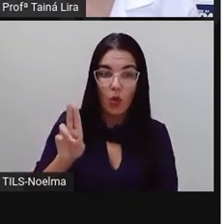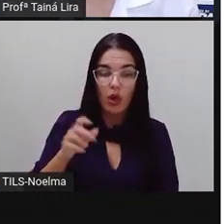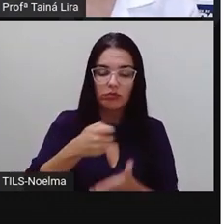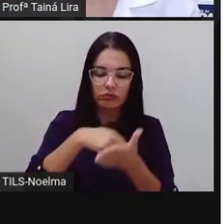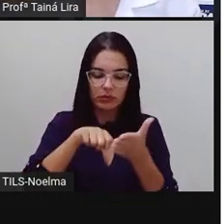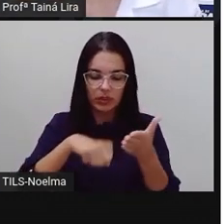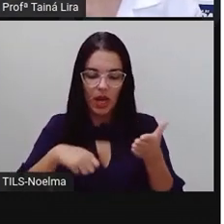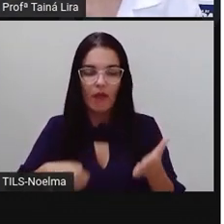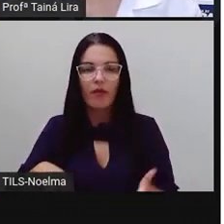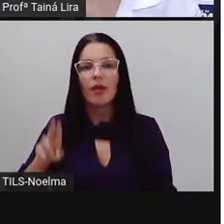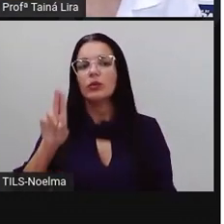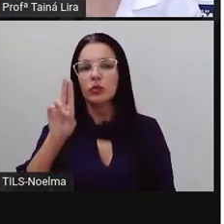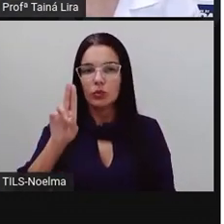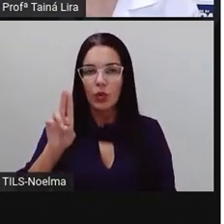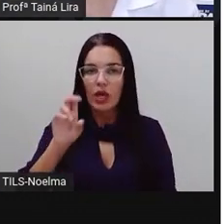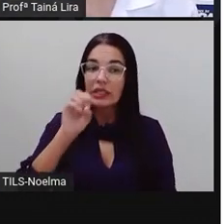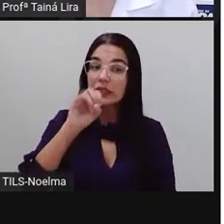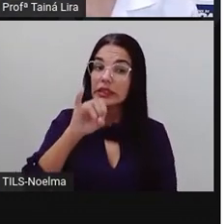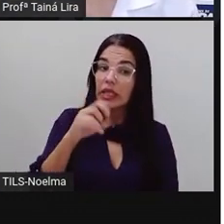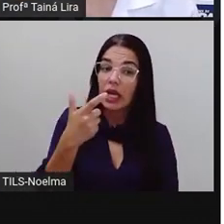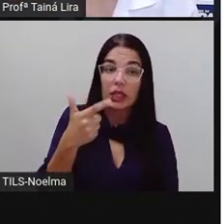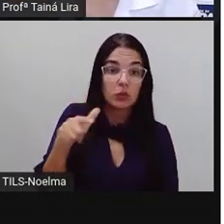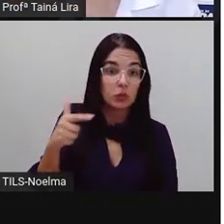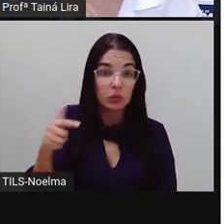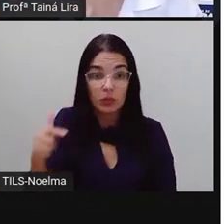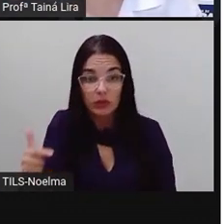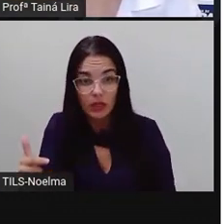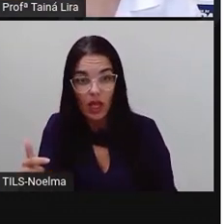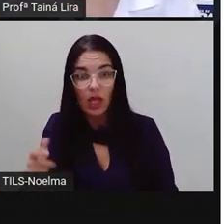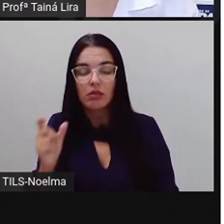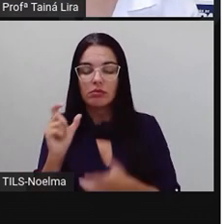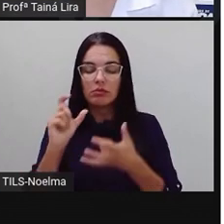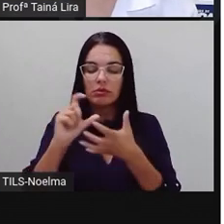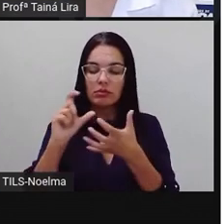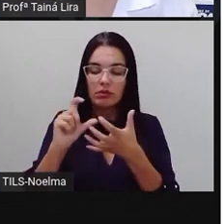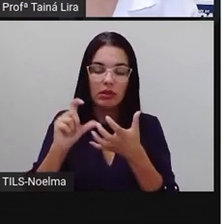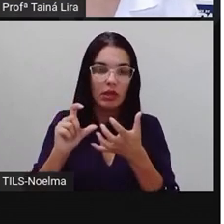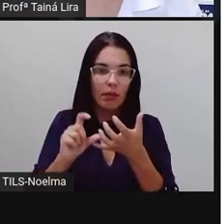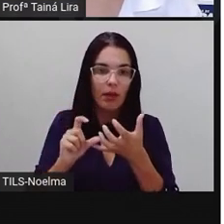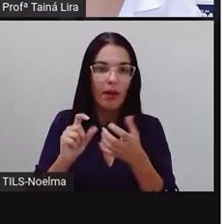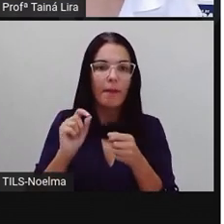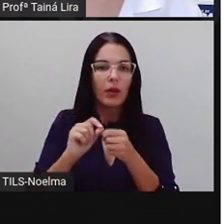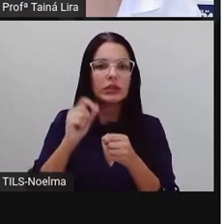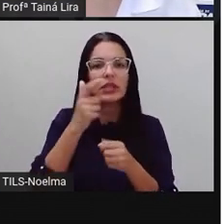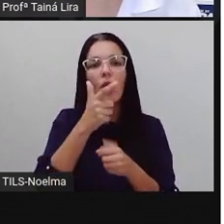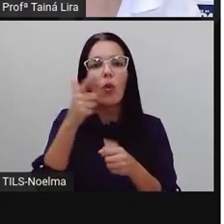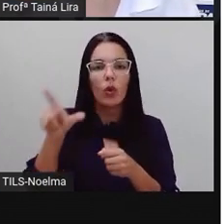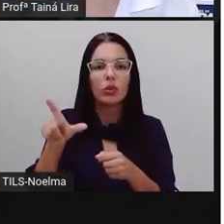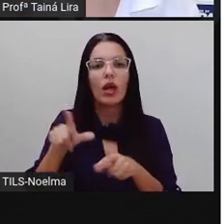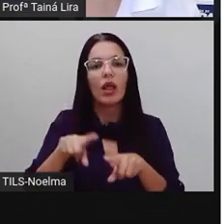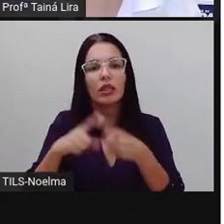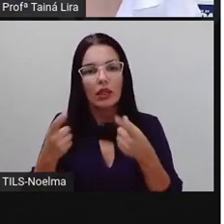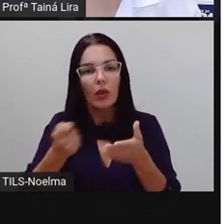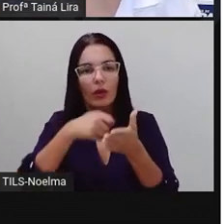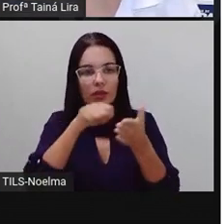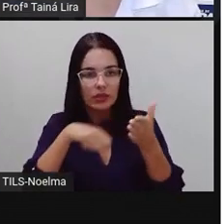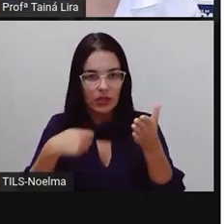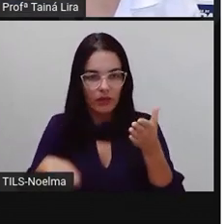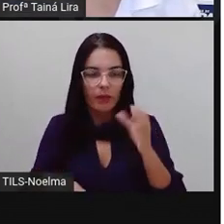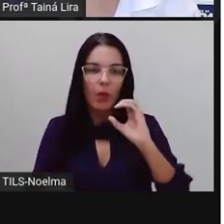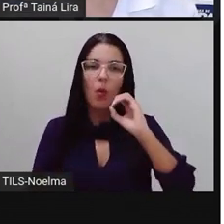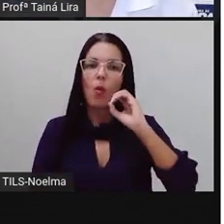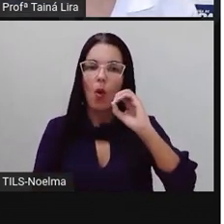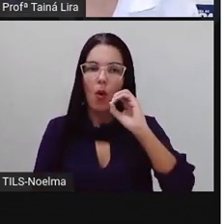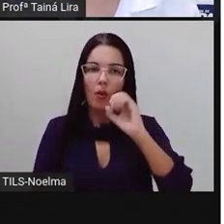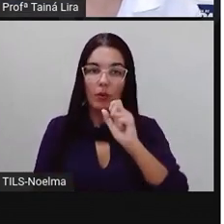U. Se não for essa que tem o som de U, se a sílaba mais forte for outra, aí a gente vai escrever com O, porque é uma sílaba mais fraca,